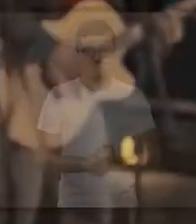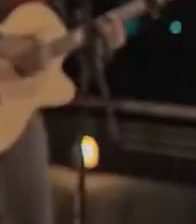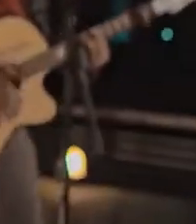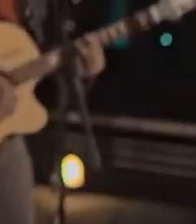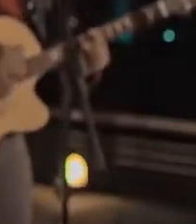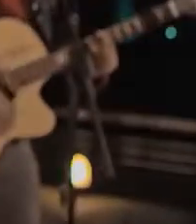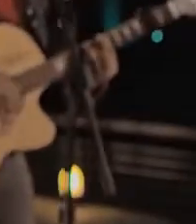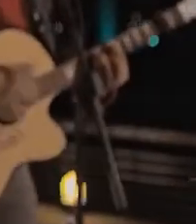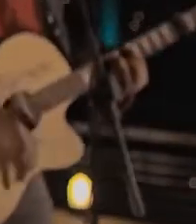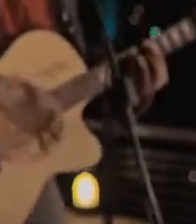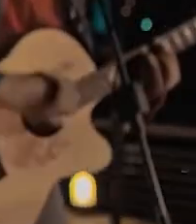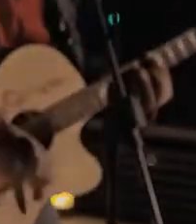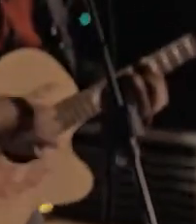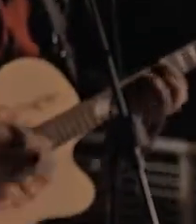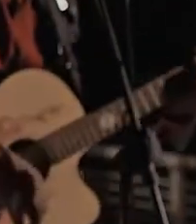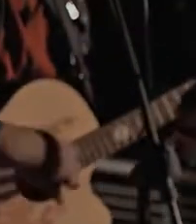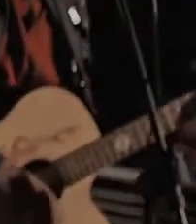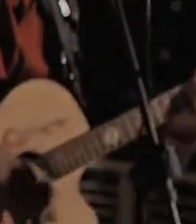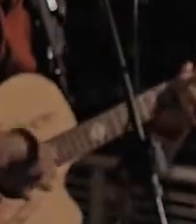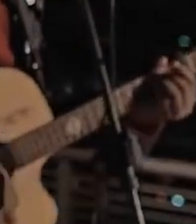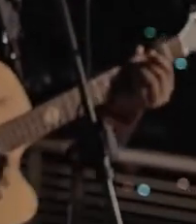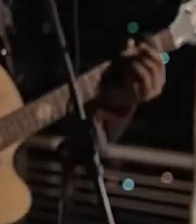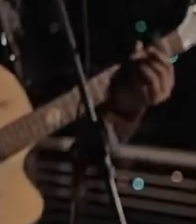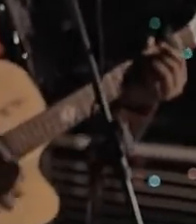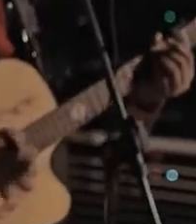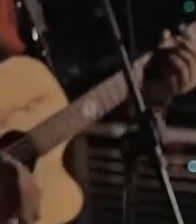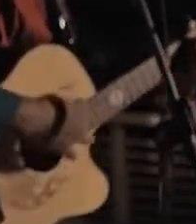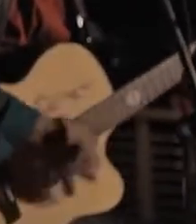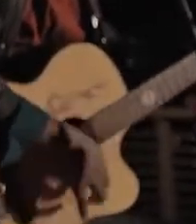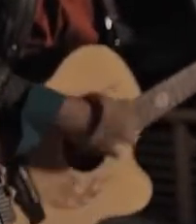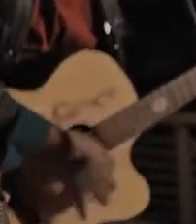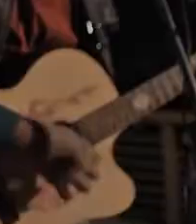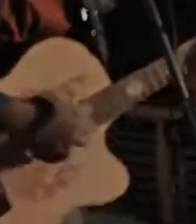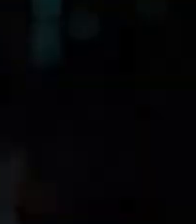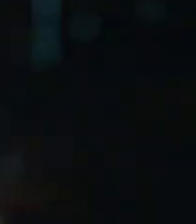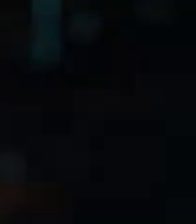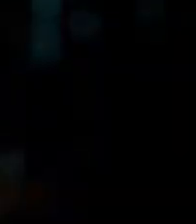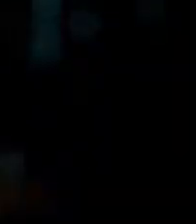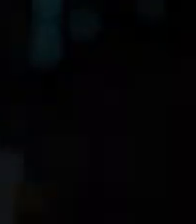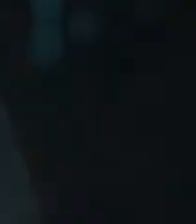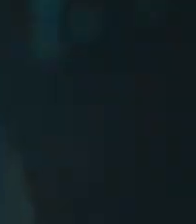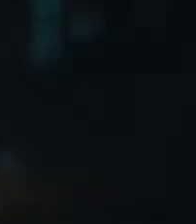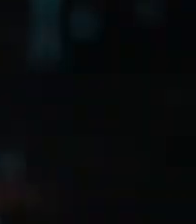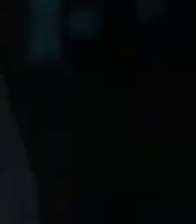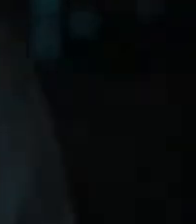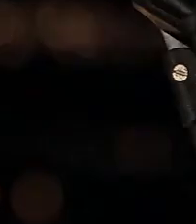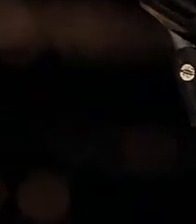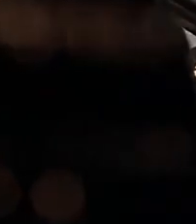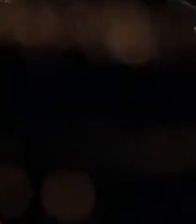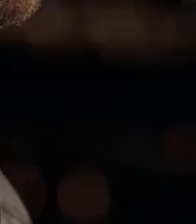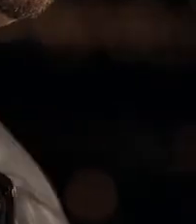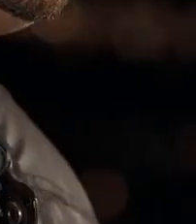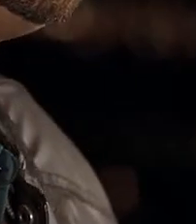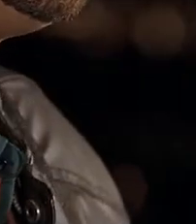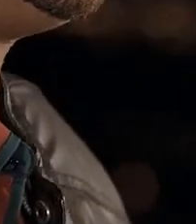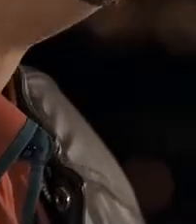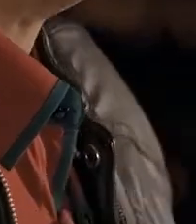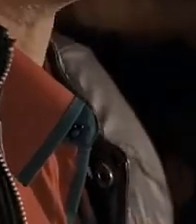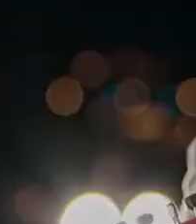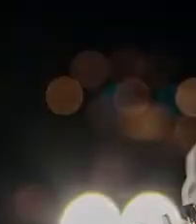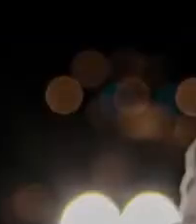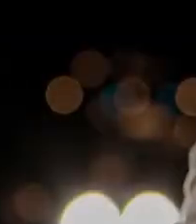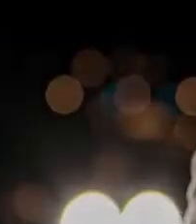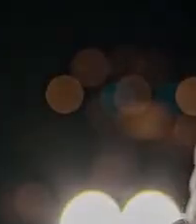lá que eu vou te encontrar. É lá que eu vou